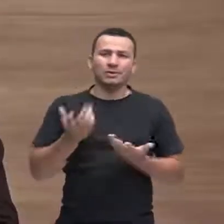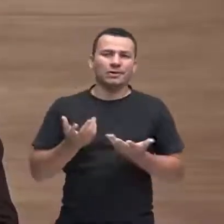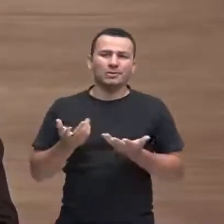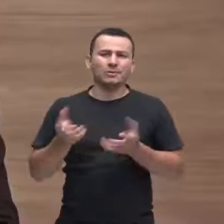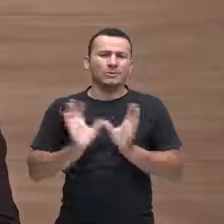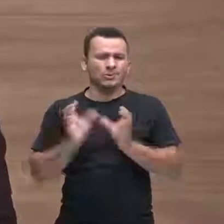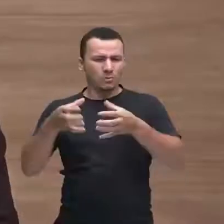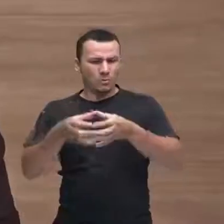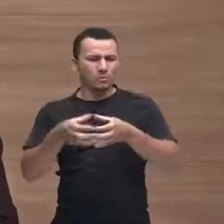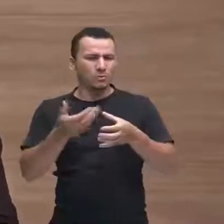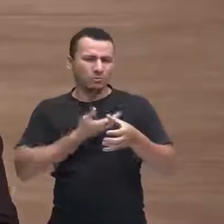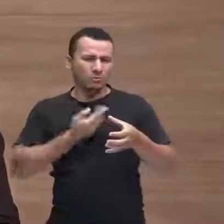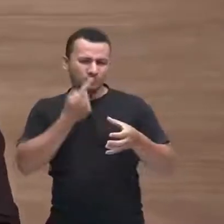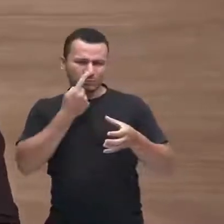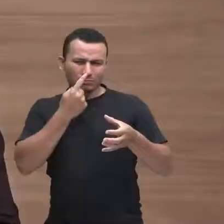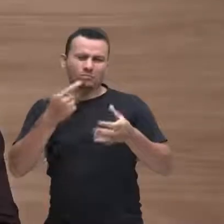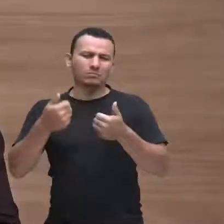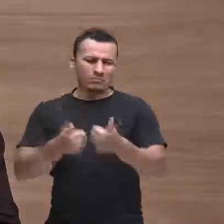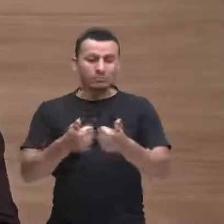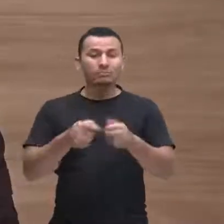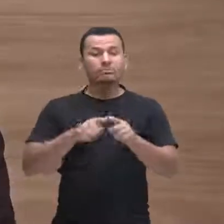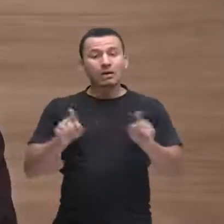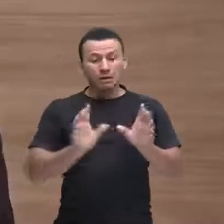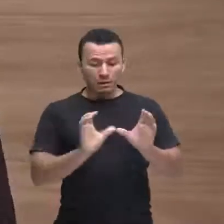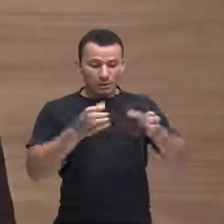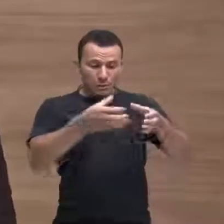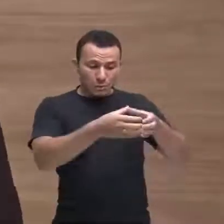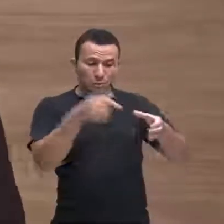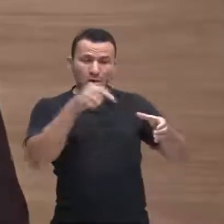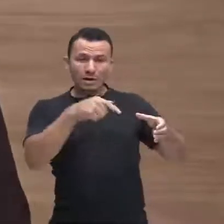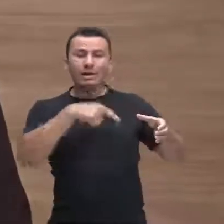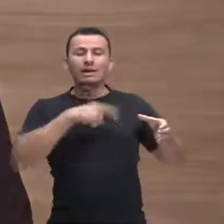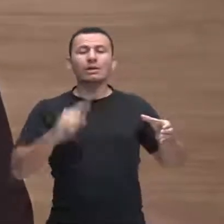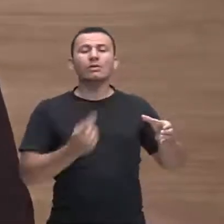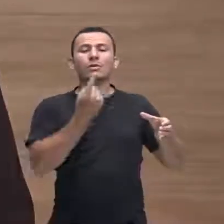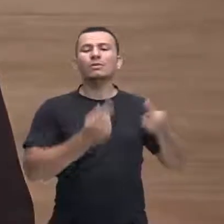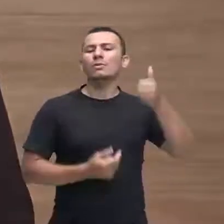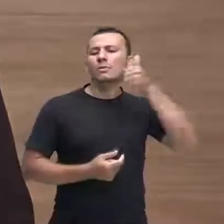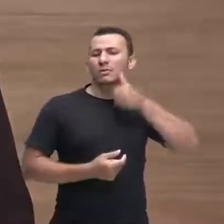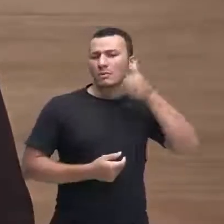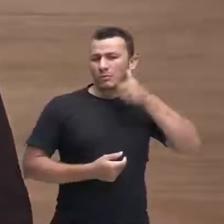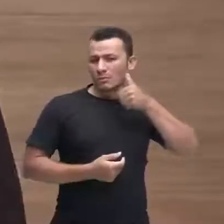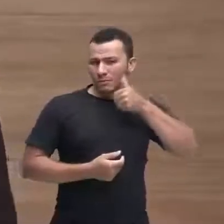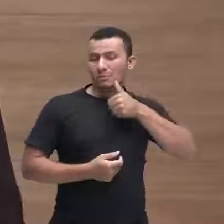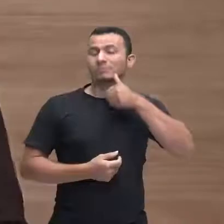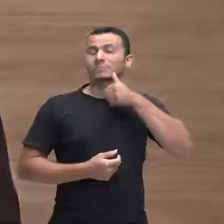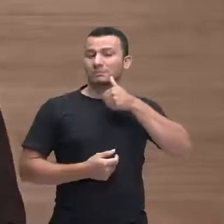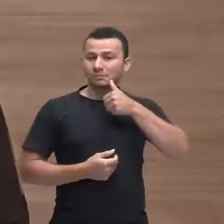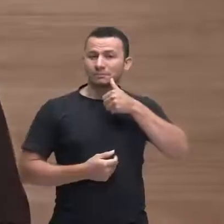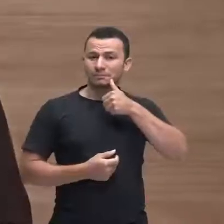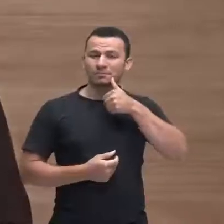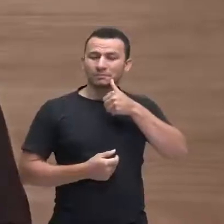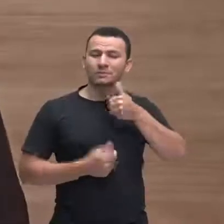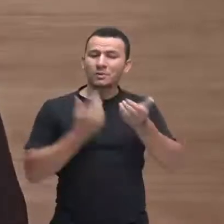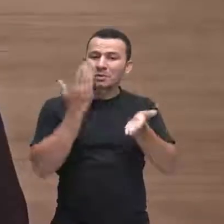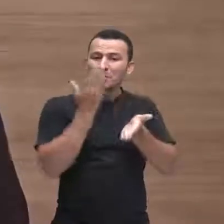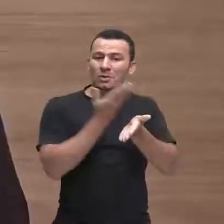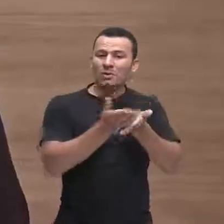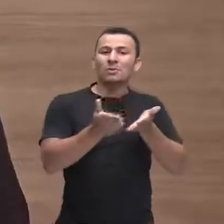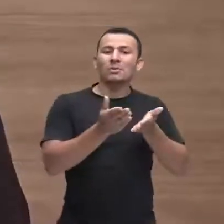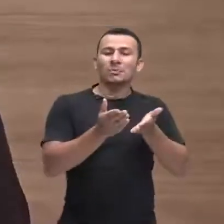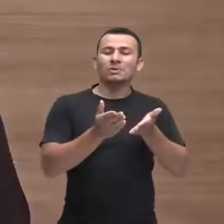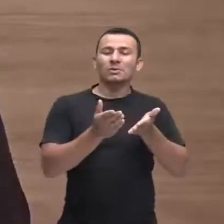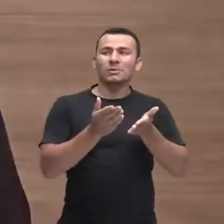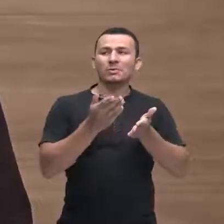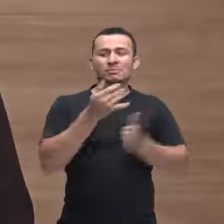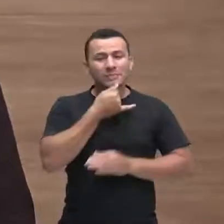amizades. E nesse círculo de amizades existia uma garota que, de repente, começou a ficar muito